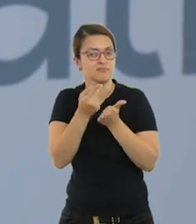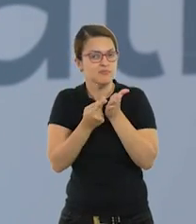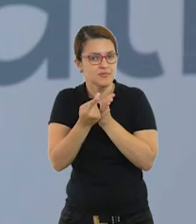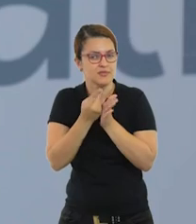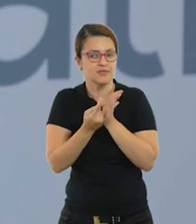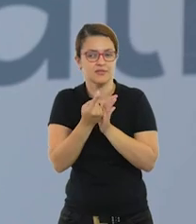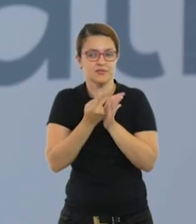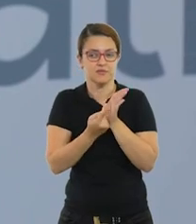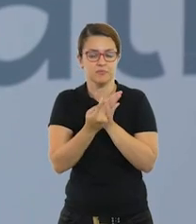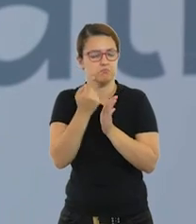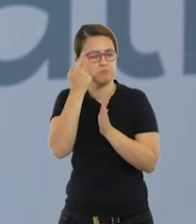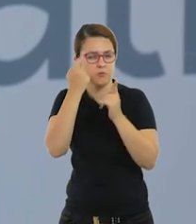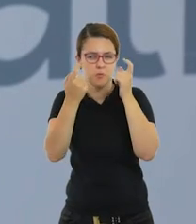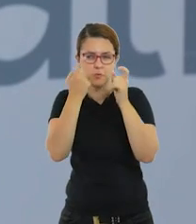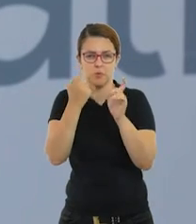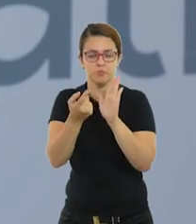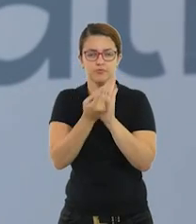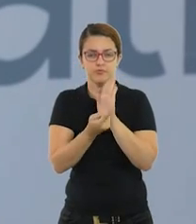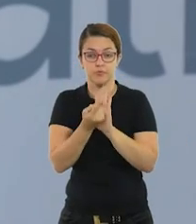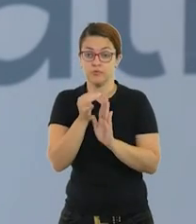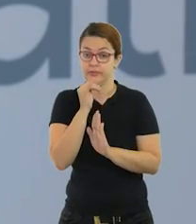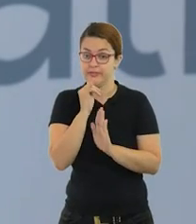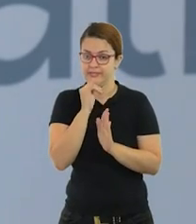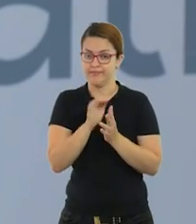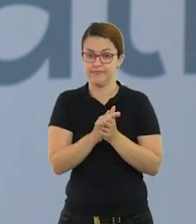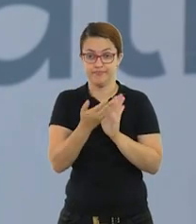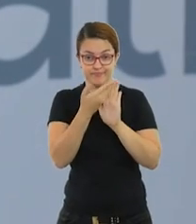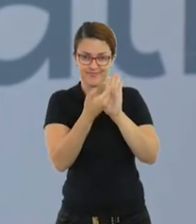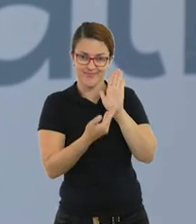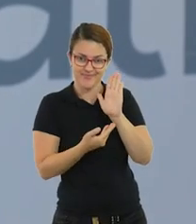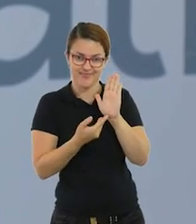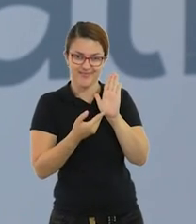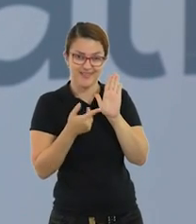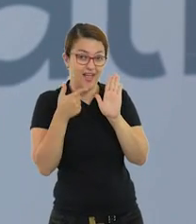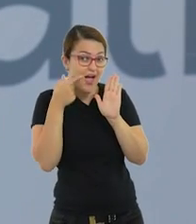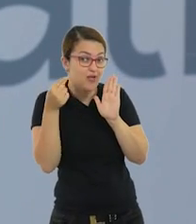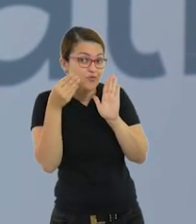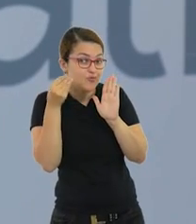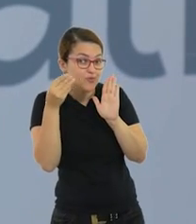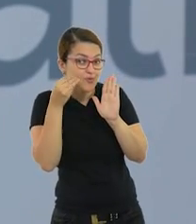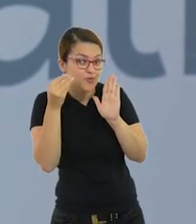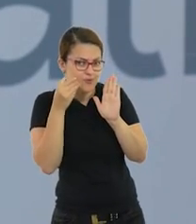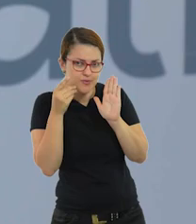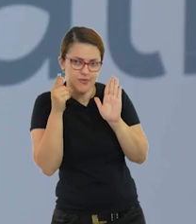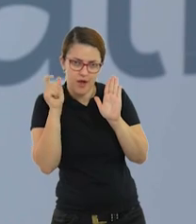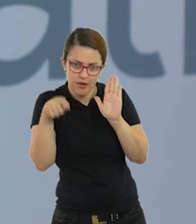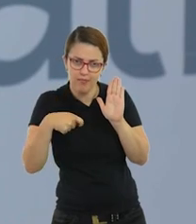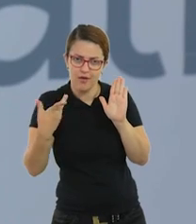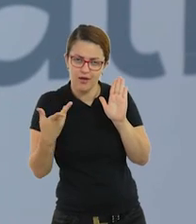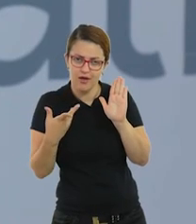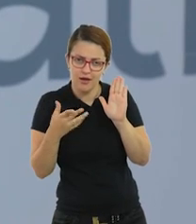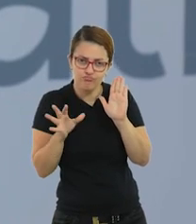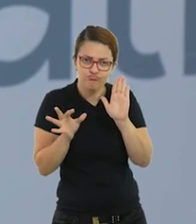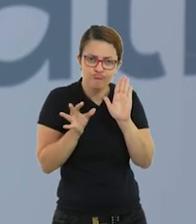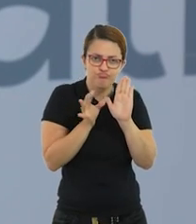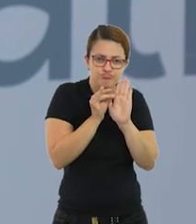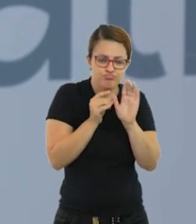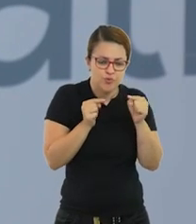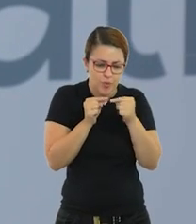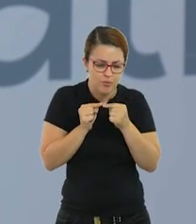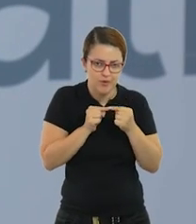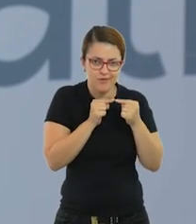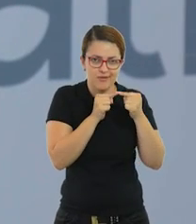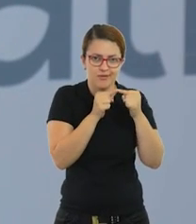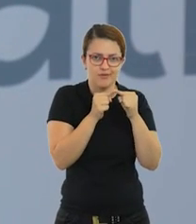desenhos com essas peças, como, exemplo, olha este gato. Vocês conseguem juntar as